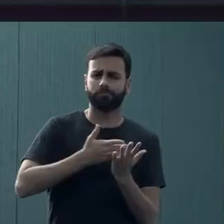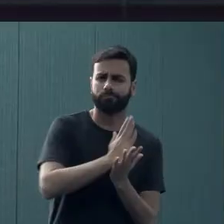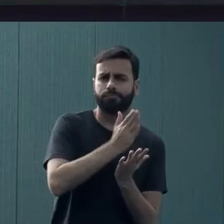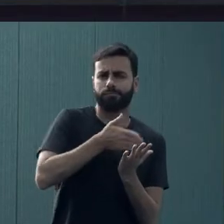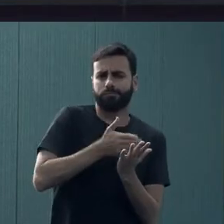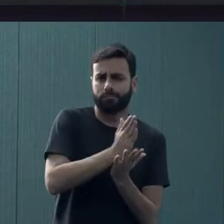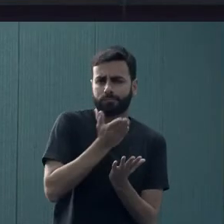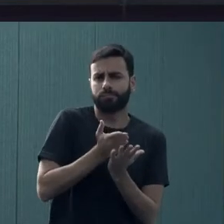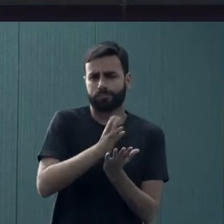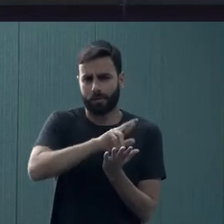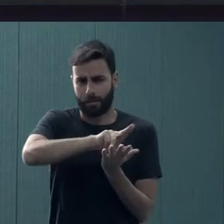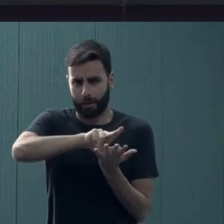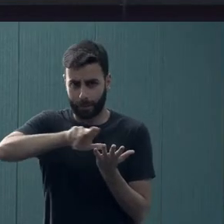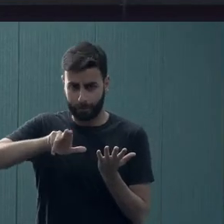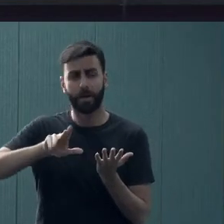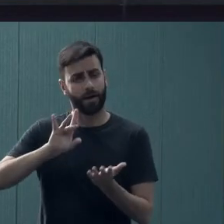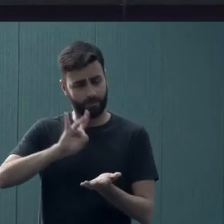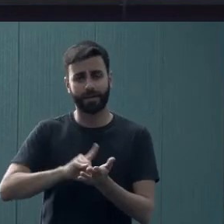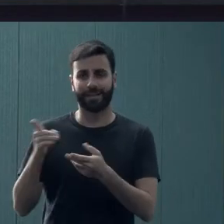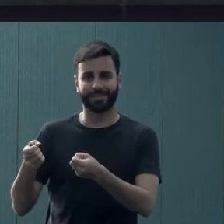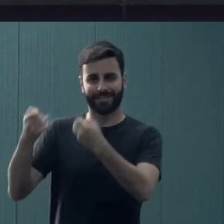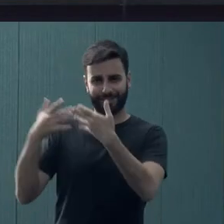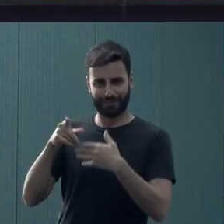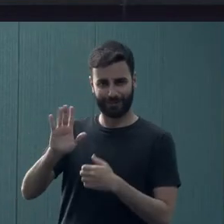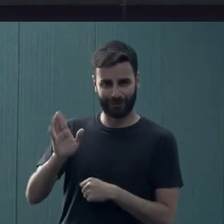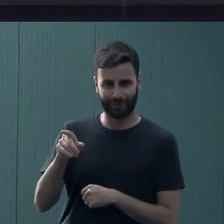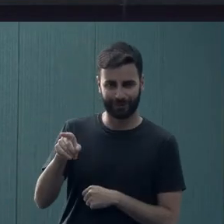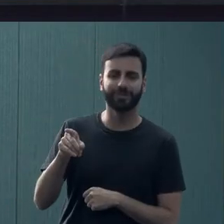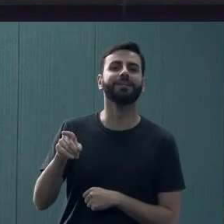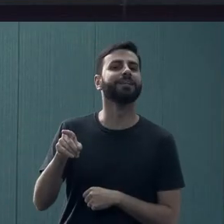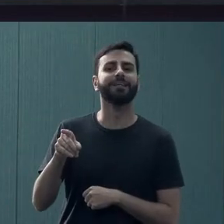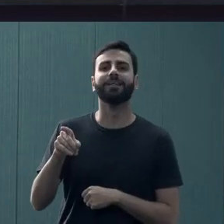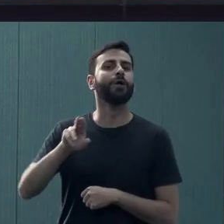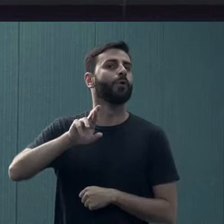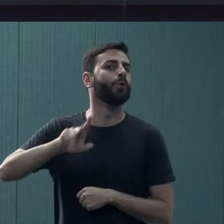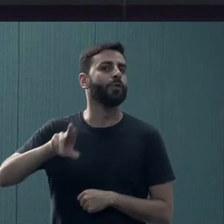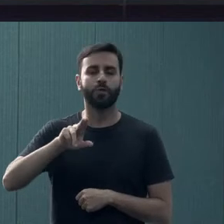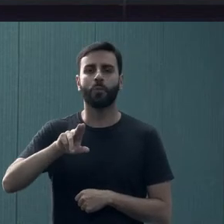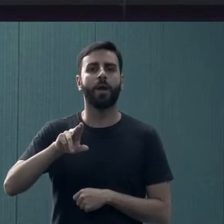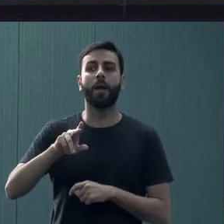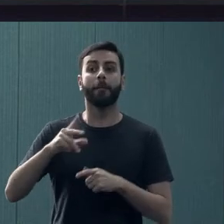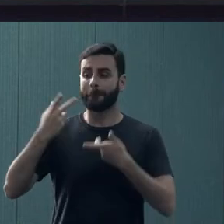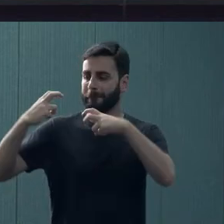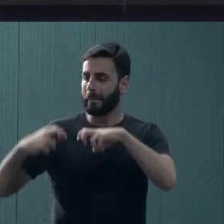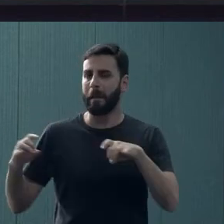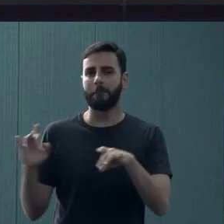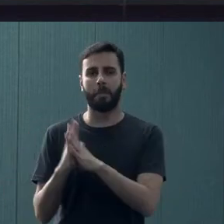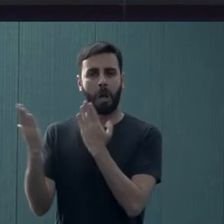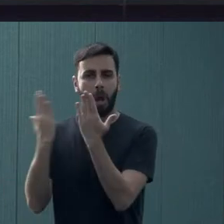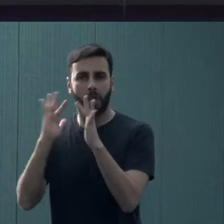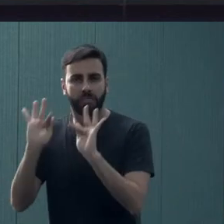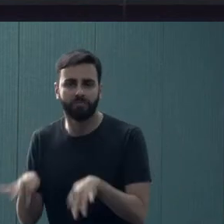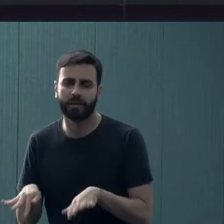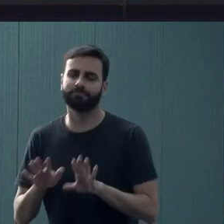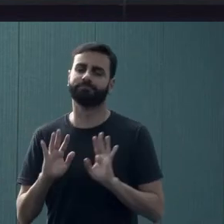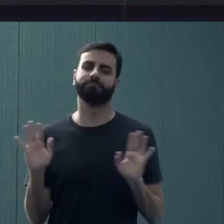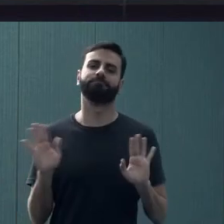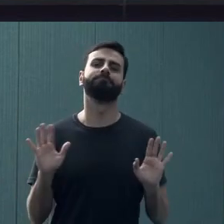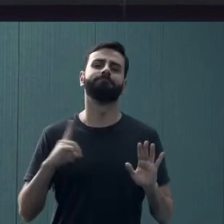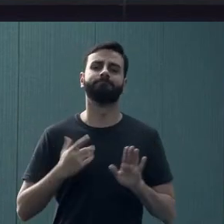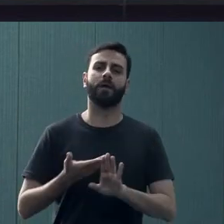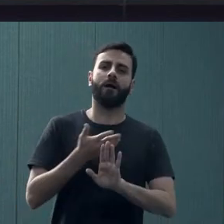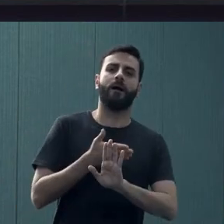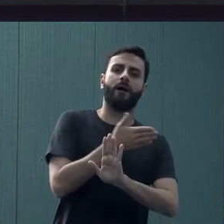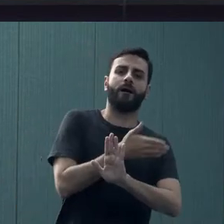e que realmente, como você colocou, o fim não vai ser a terapia psicológica. Existe uma